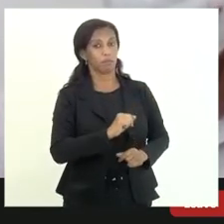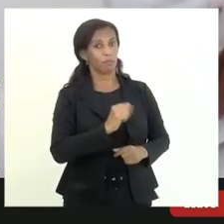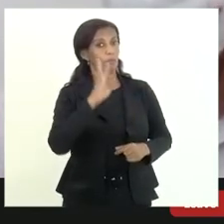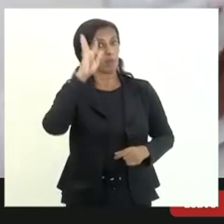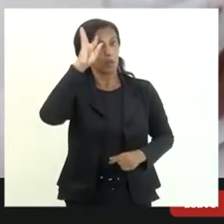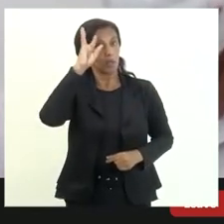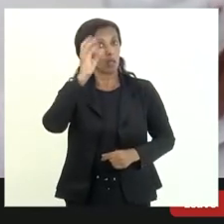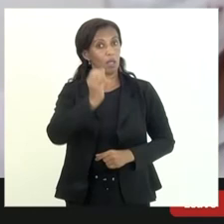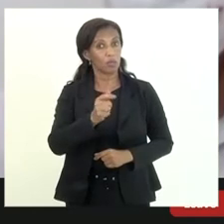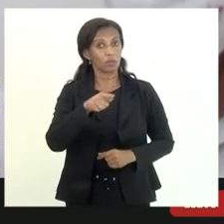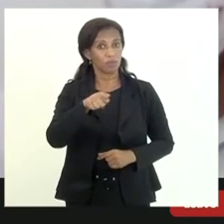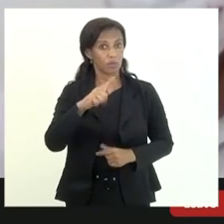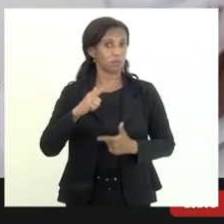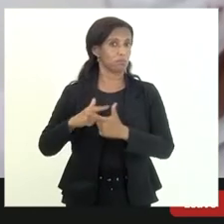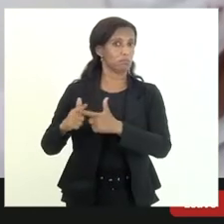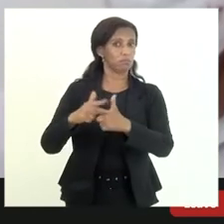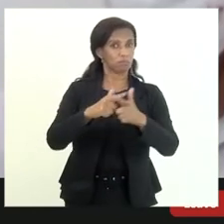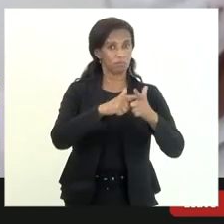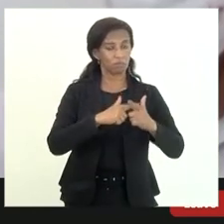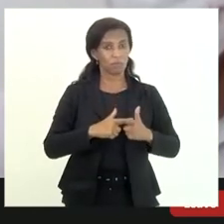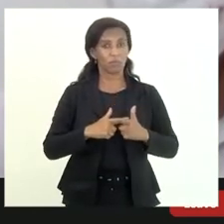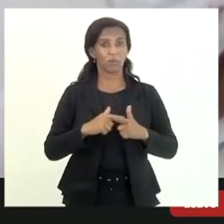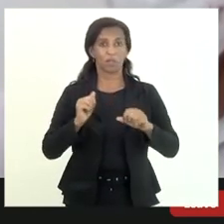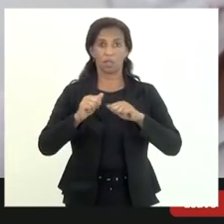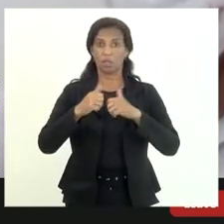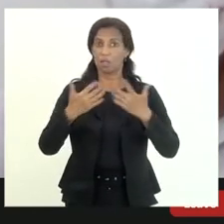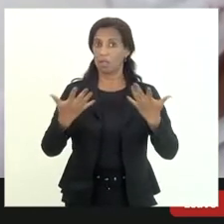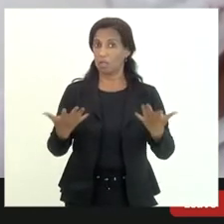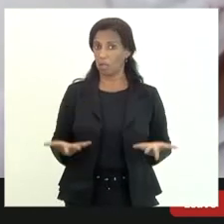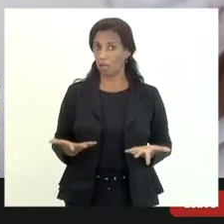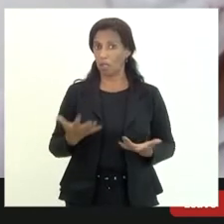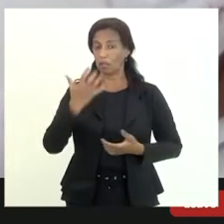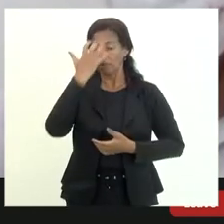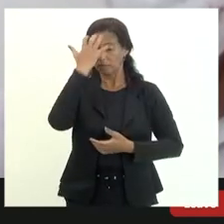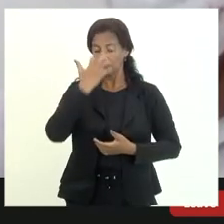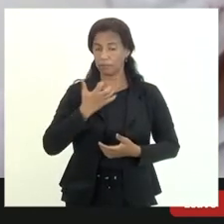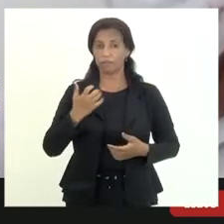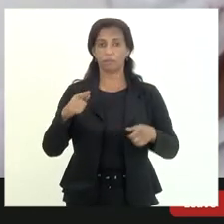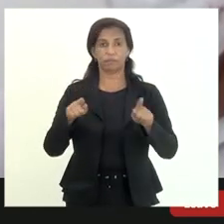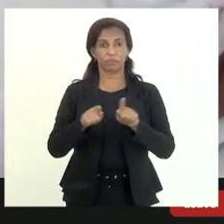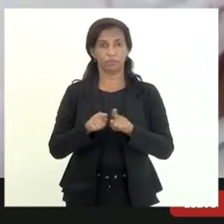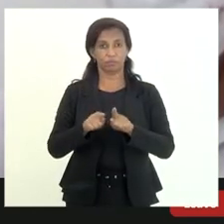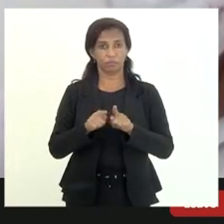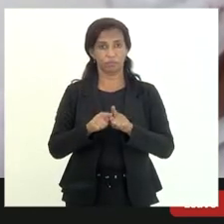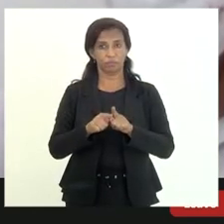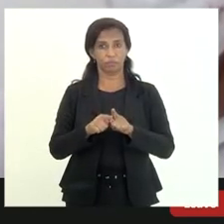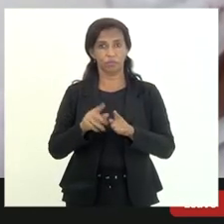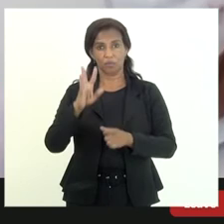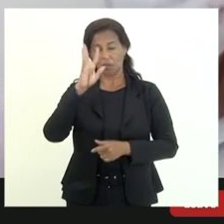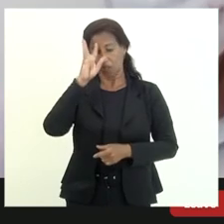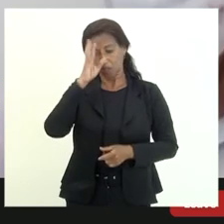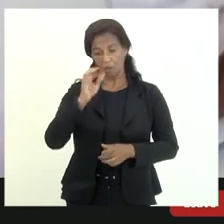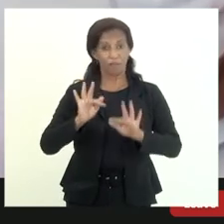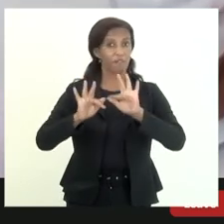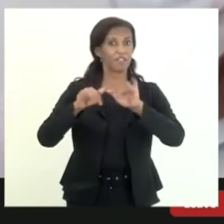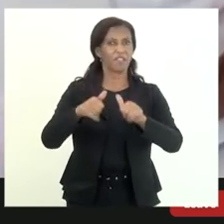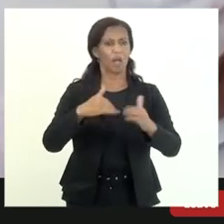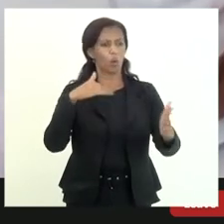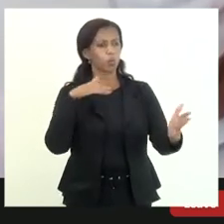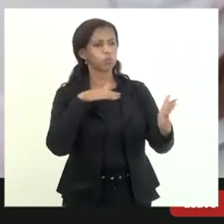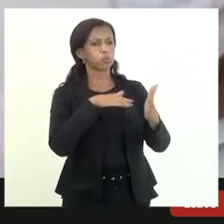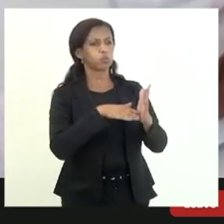resolver esta situação e é claro que a celeridade nas decisões finais